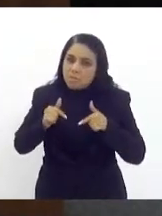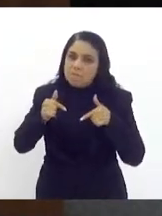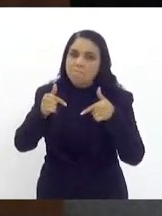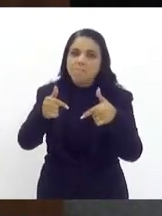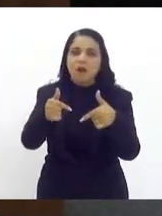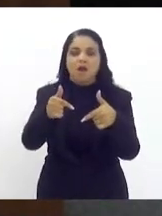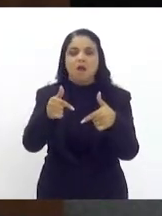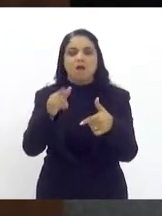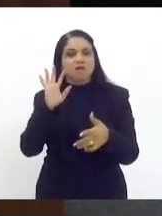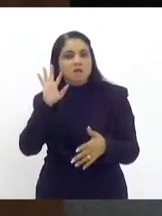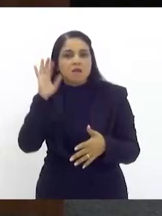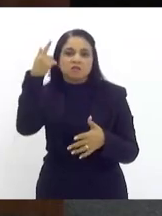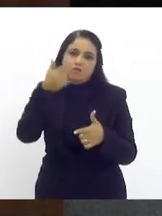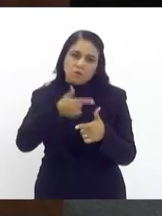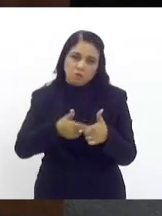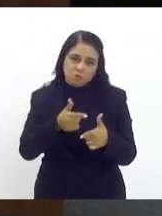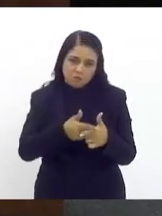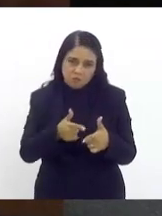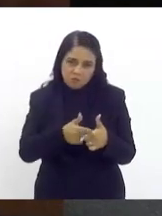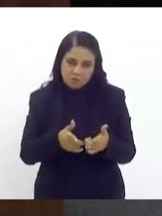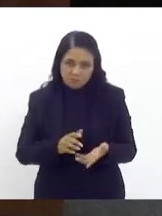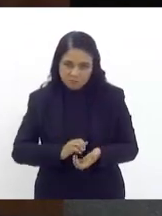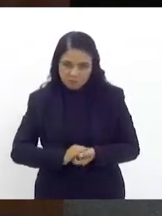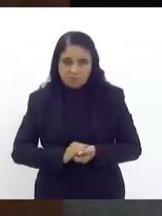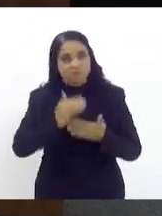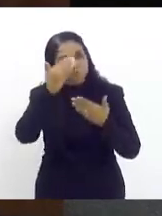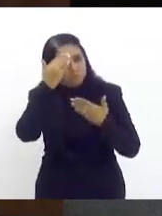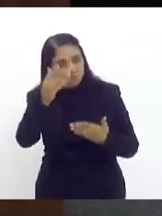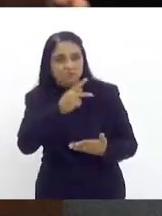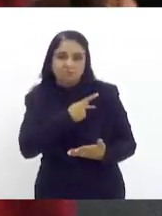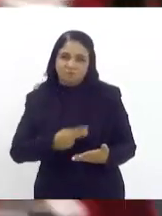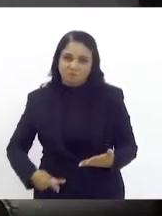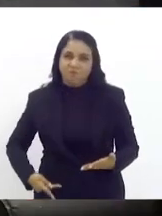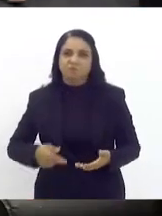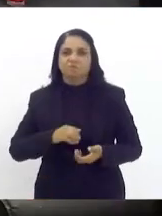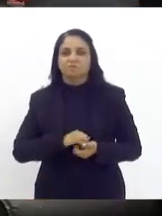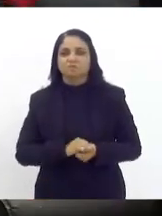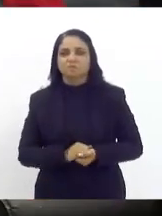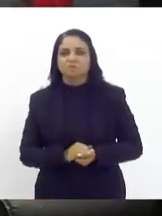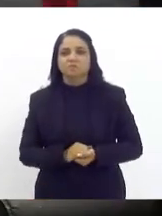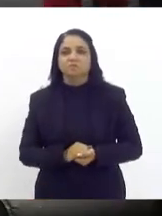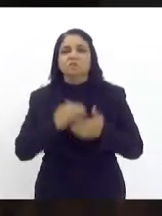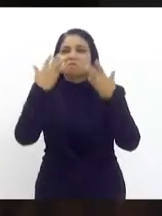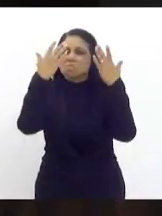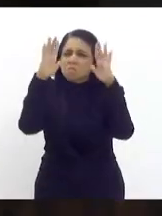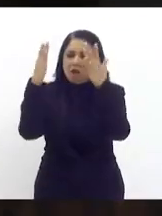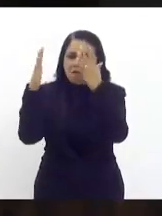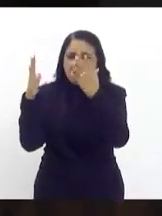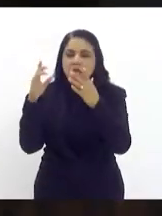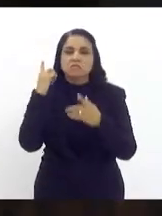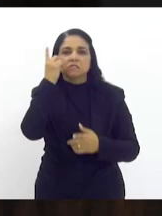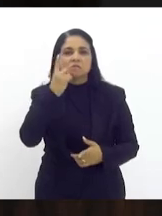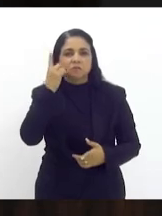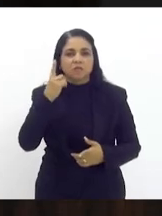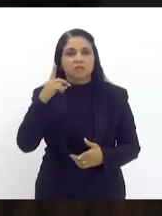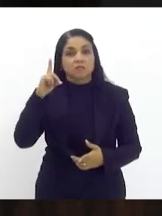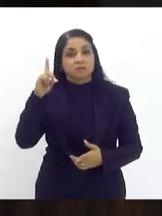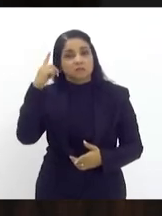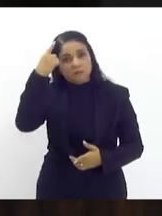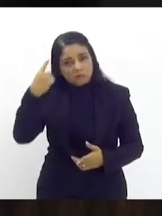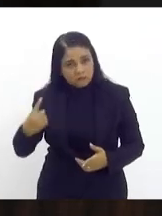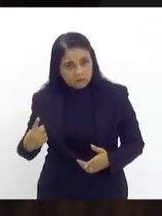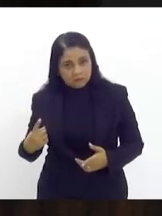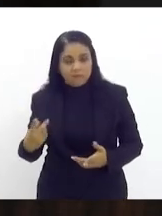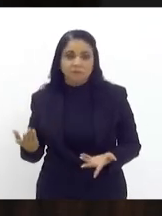esse problema e podermos chegar a uma solução. Obrigada, presidente. Parabéns, nossa nobre deputada Dani...